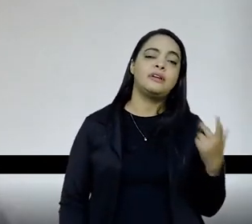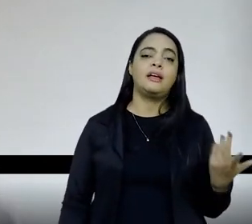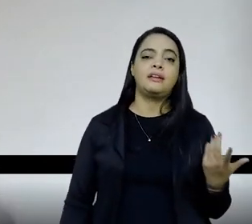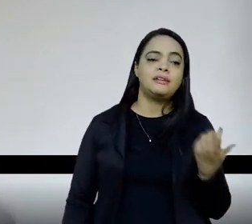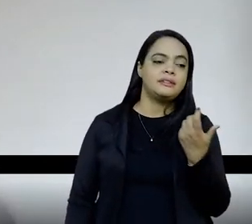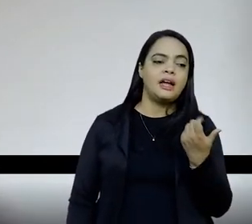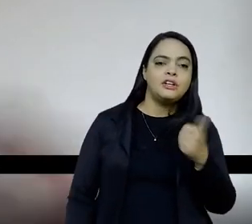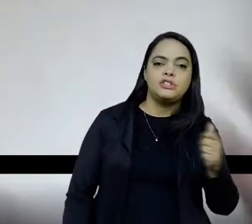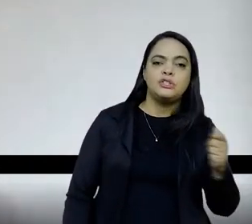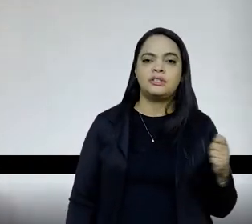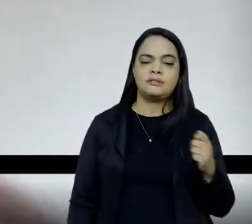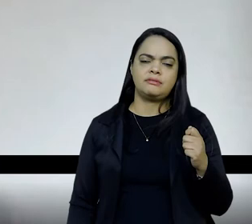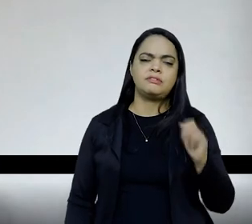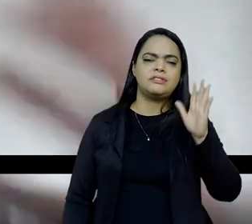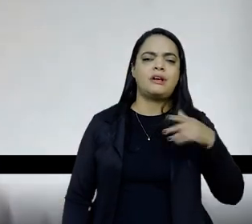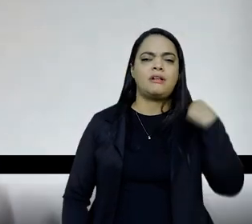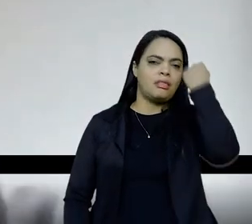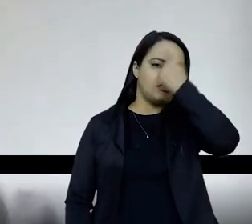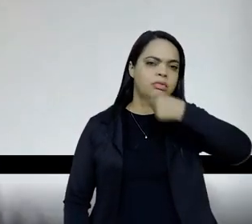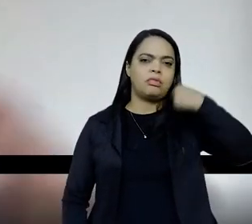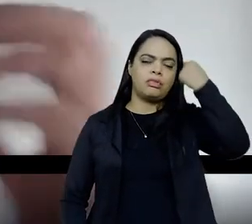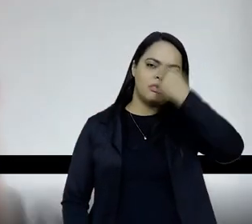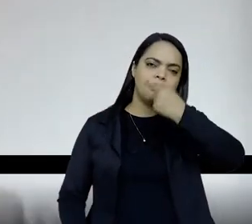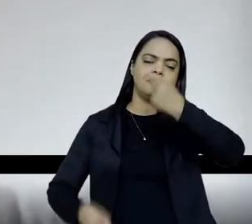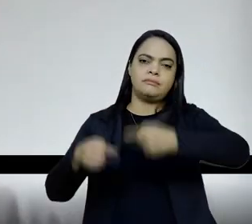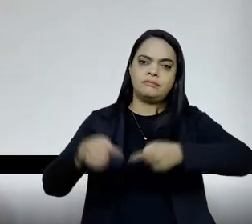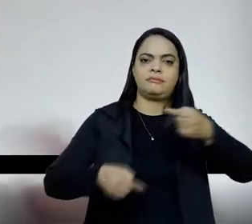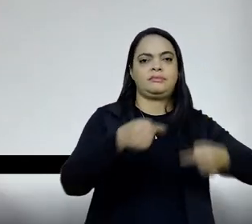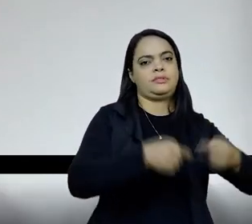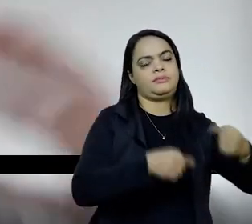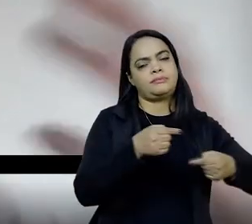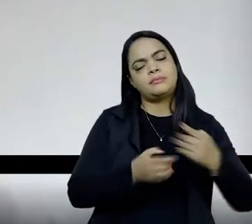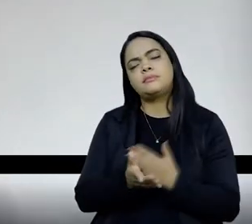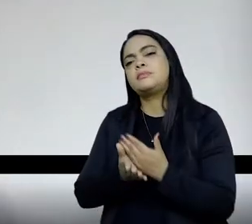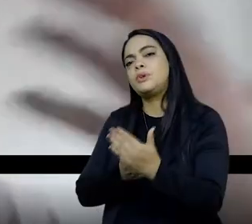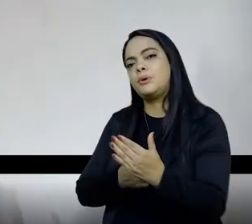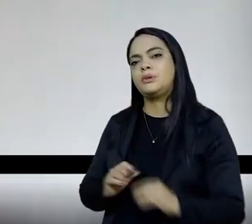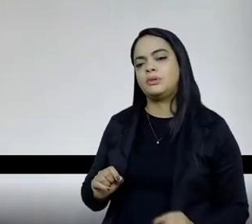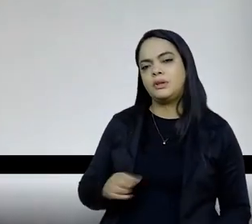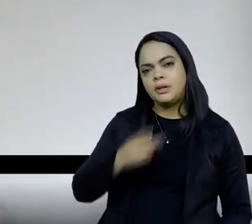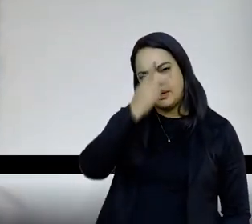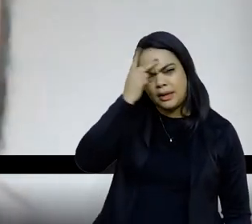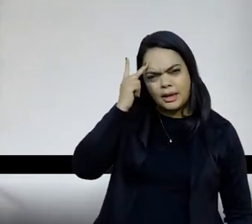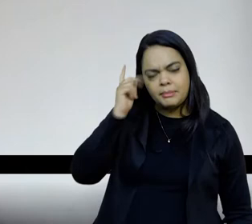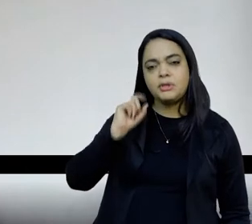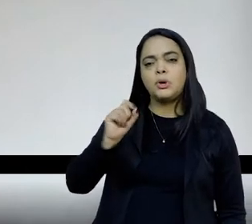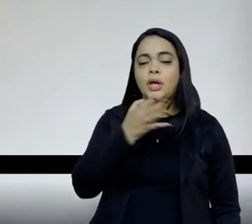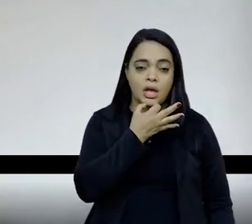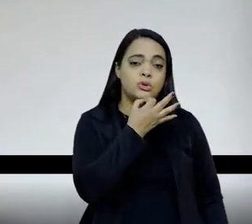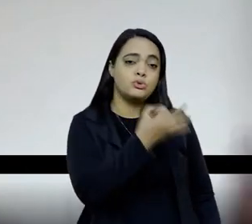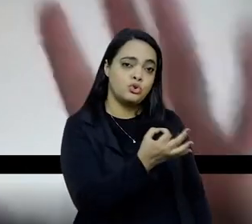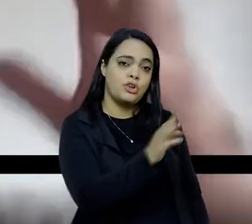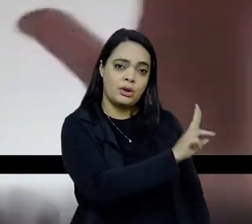sociedade, isso depois de várias horas, vários tempos, estava lá, e aí começou, alguém levantou um nome lá, assim,